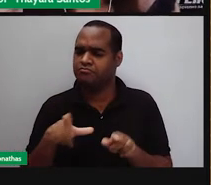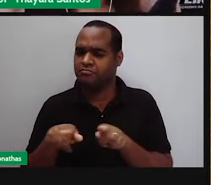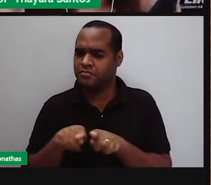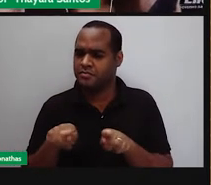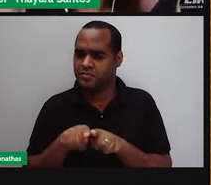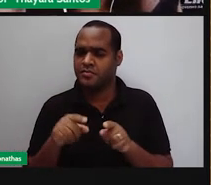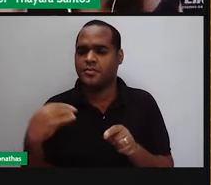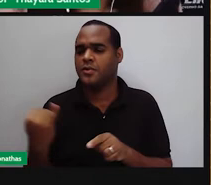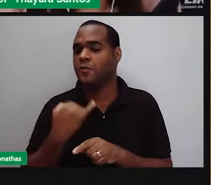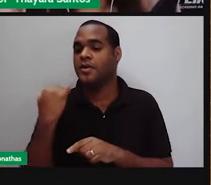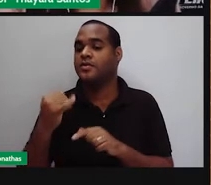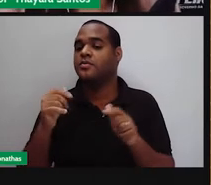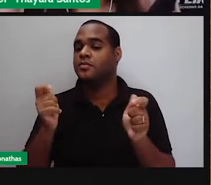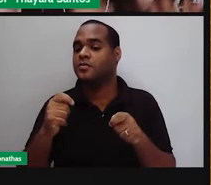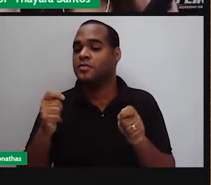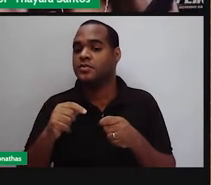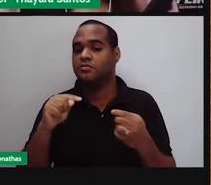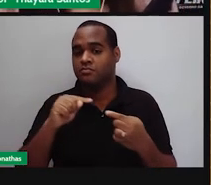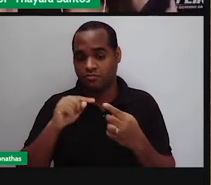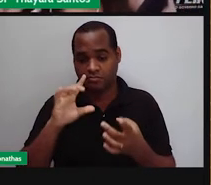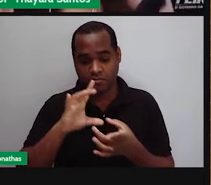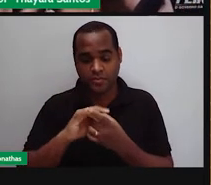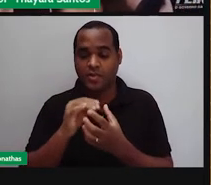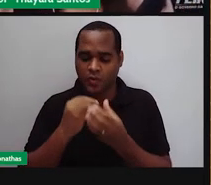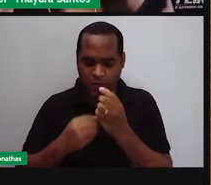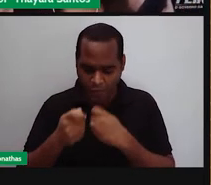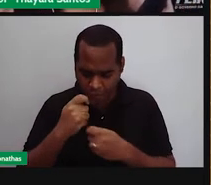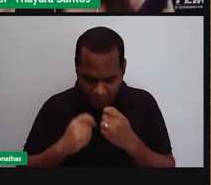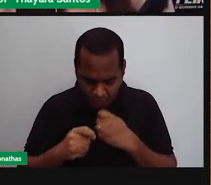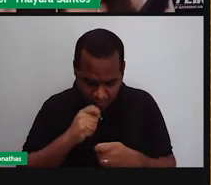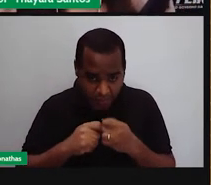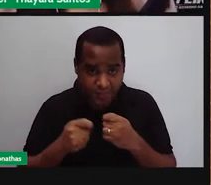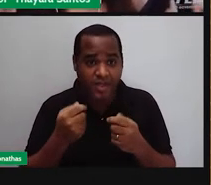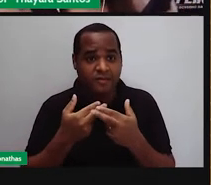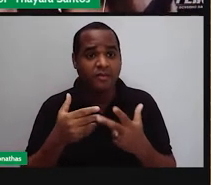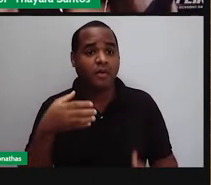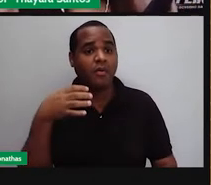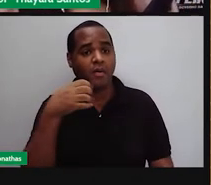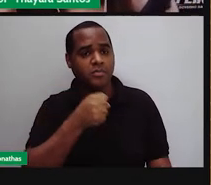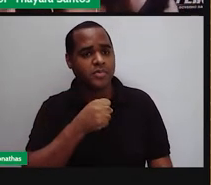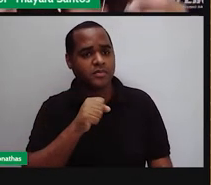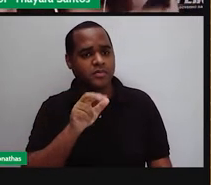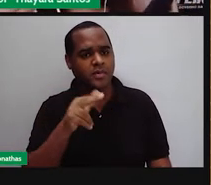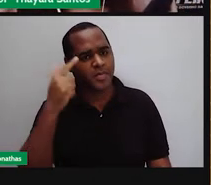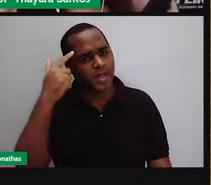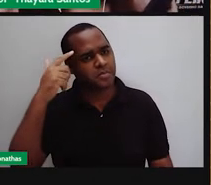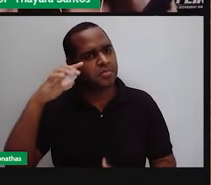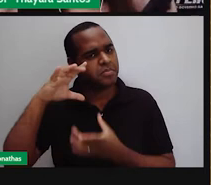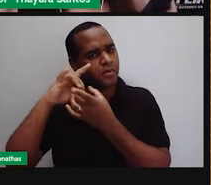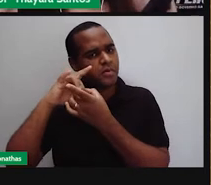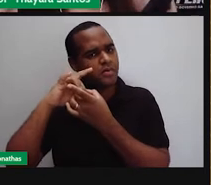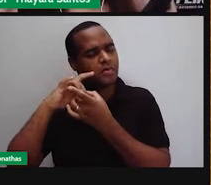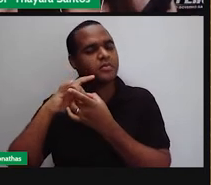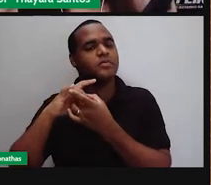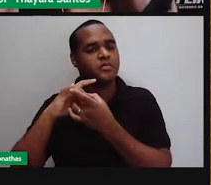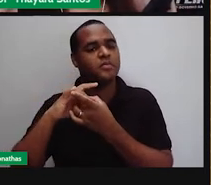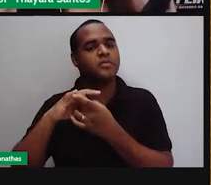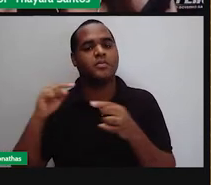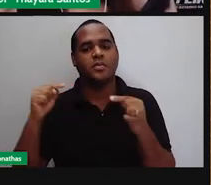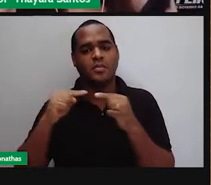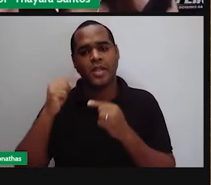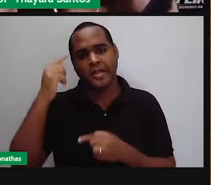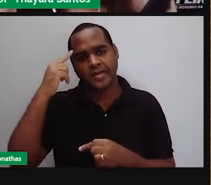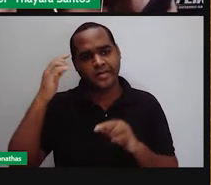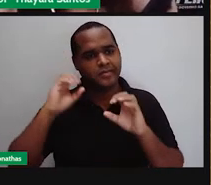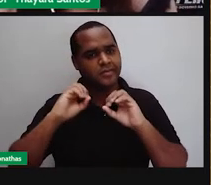tem essa situação. Quando a gente come muito rápido, muitas vezes, a gente não mandou aquela mensagem direito para o nosso cérebro e o nosso